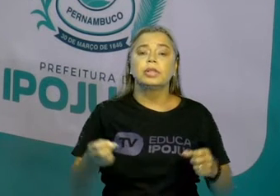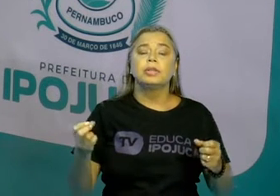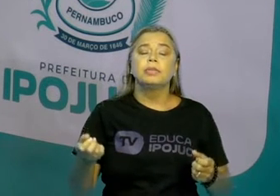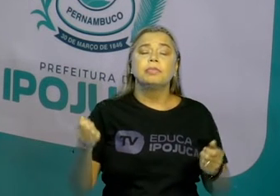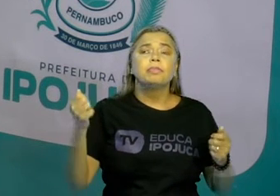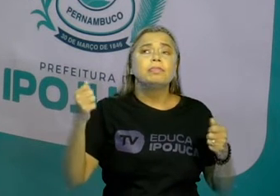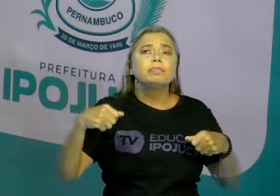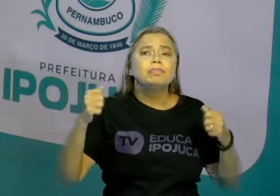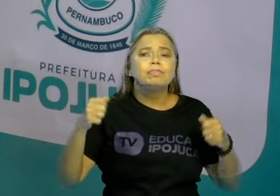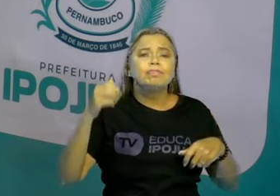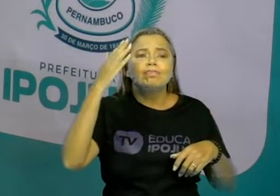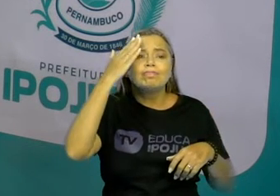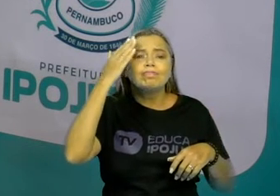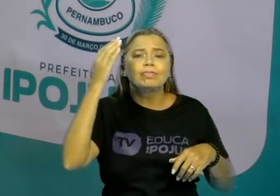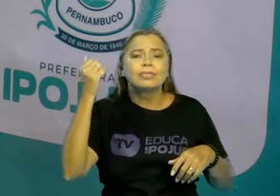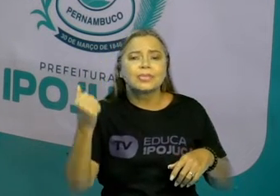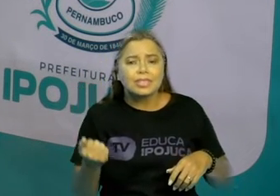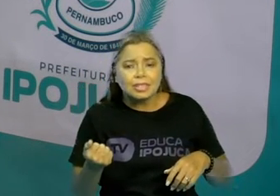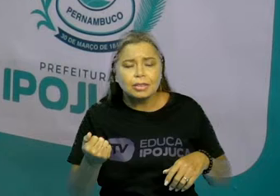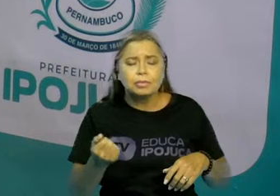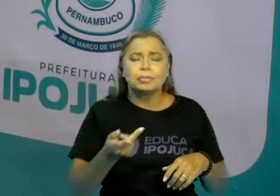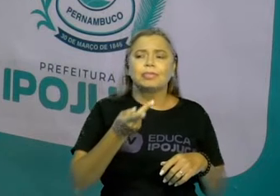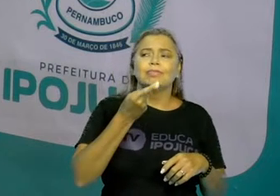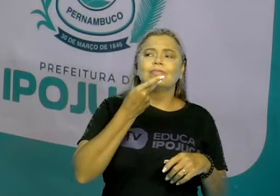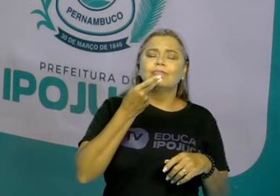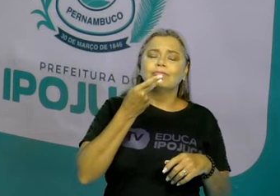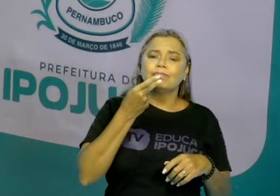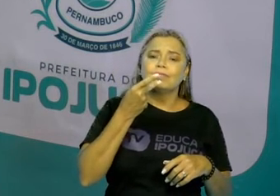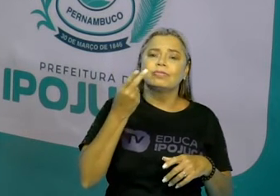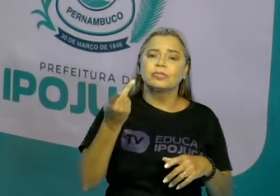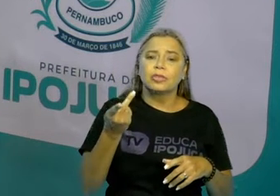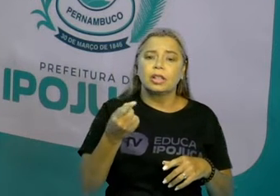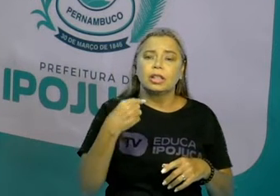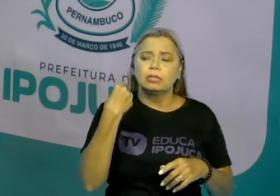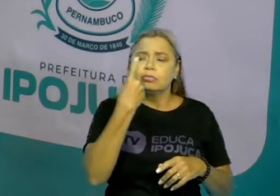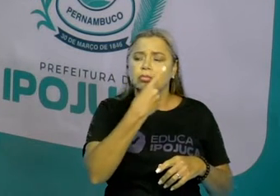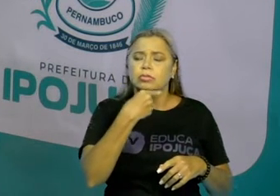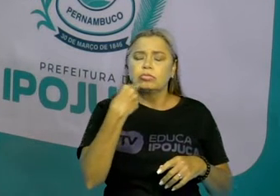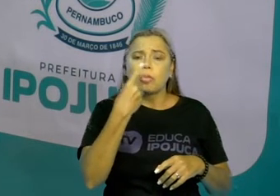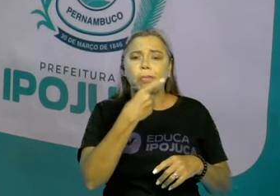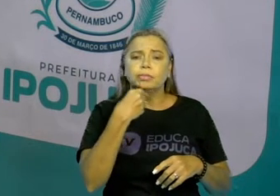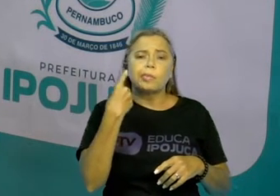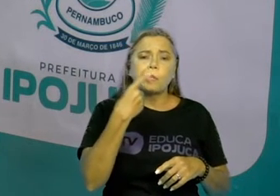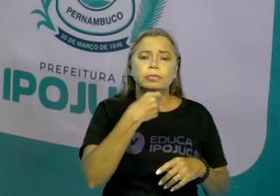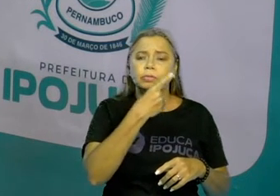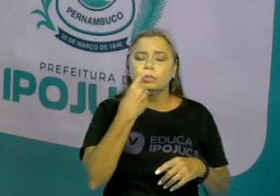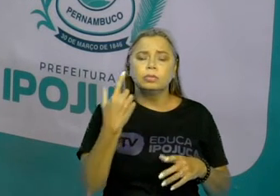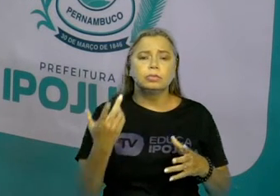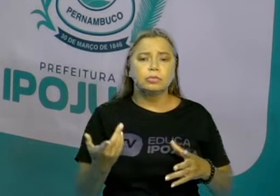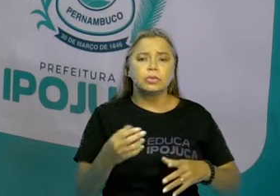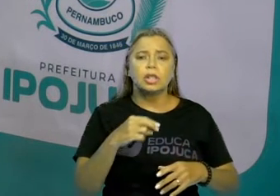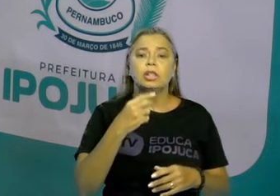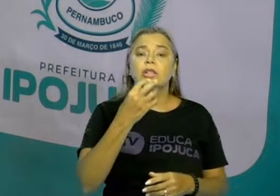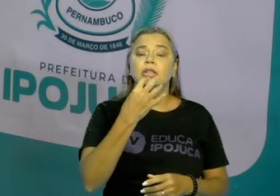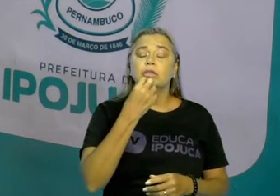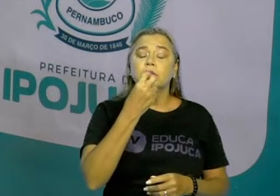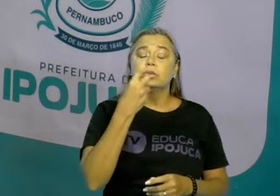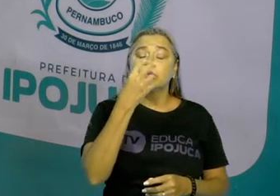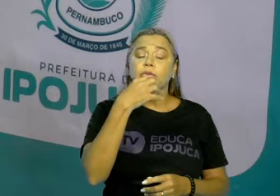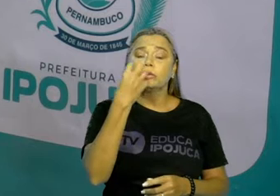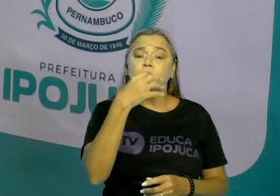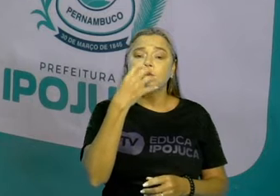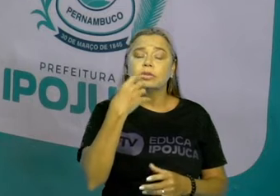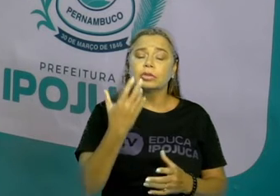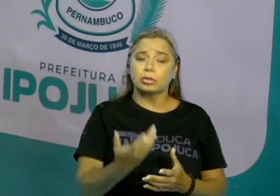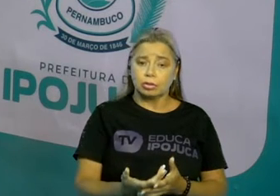que a gente percebe que na pronúncia articula várias partes na nossa boca, como o som dessa pronúncia. E o